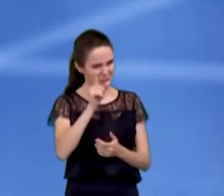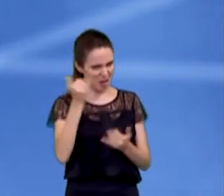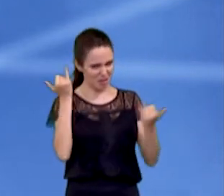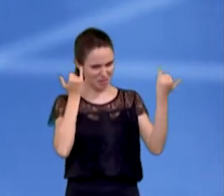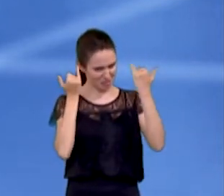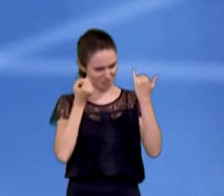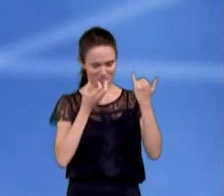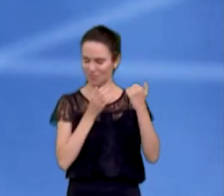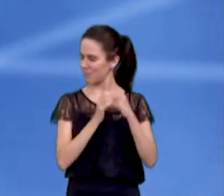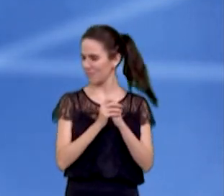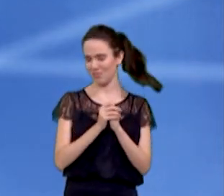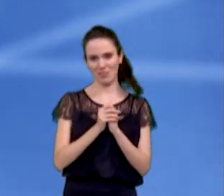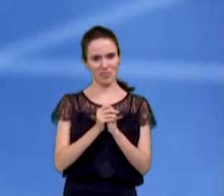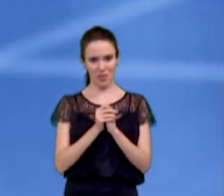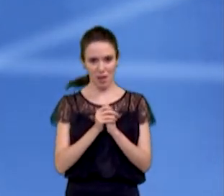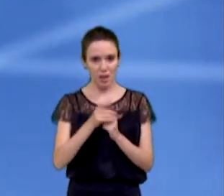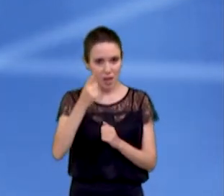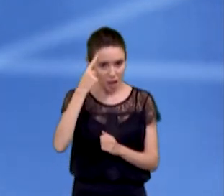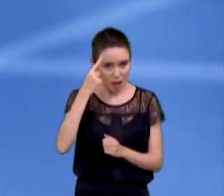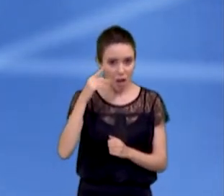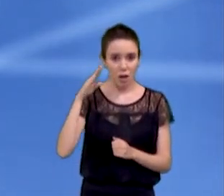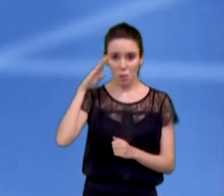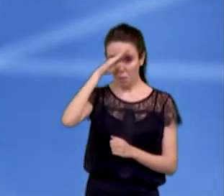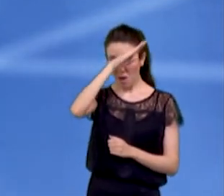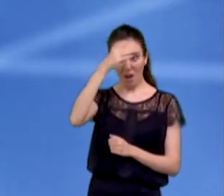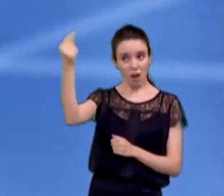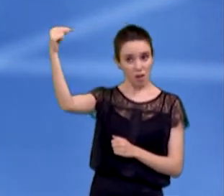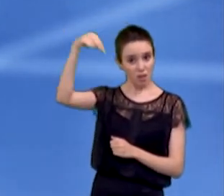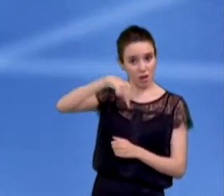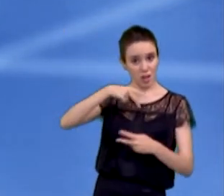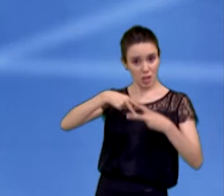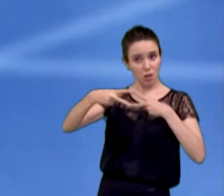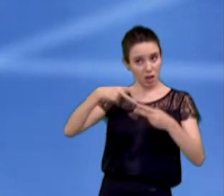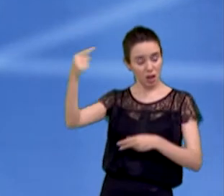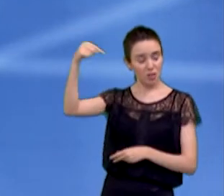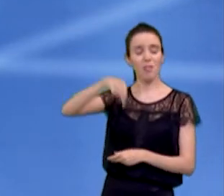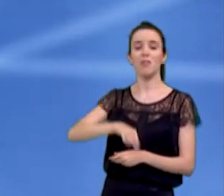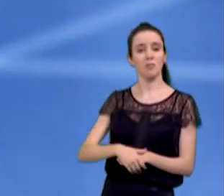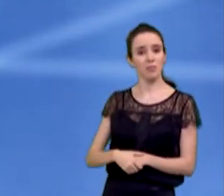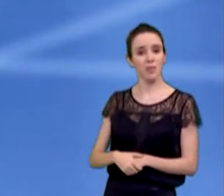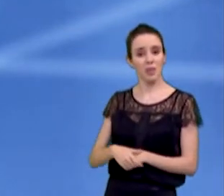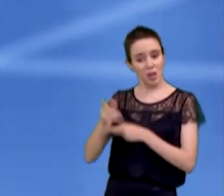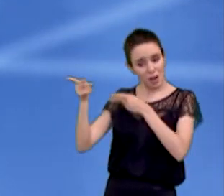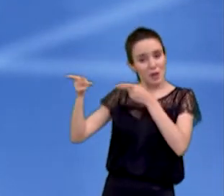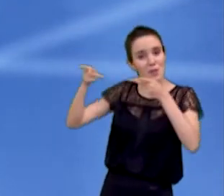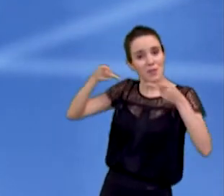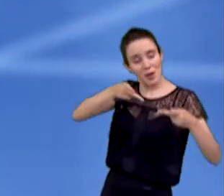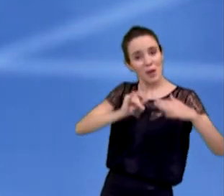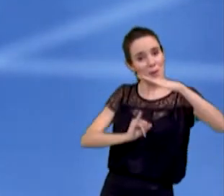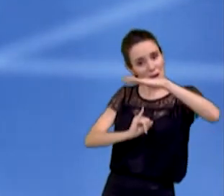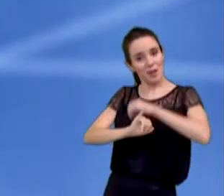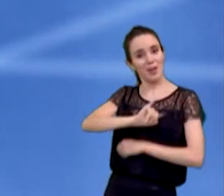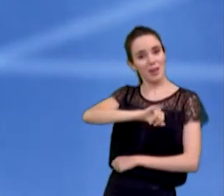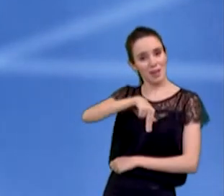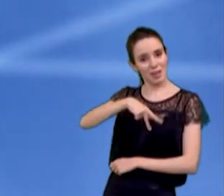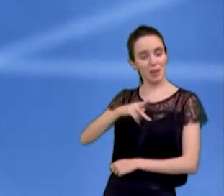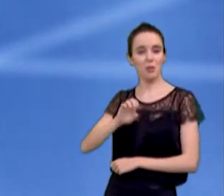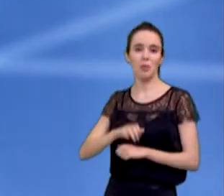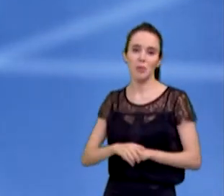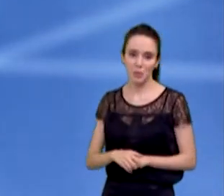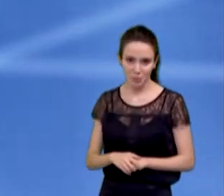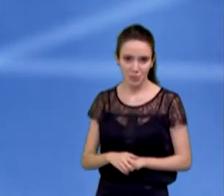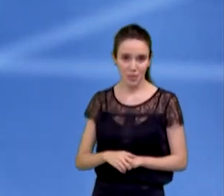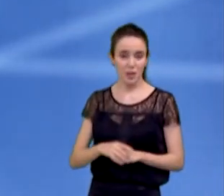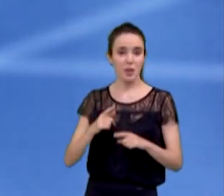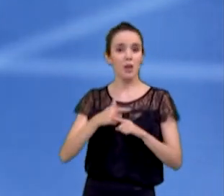porque o Bolsonaro vai estar em São José dos Campos em breve, nos próximos dias, aqui em São José dos Campos, para visitar o INPE. Para visitar, porque nós estamos produzindo